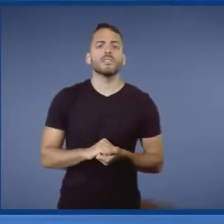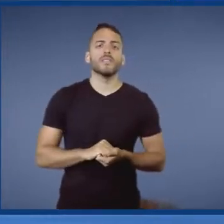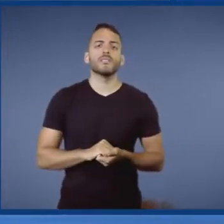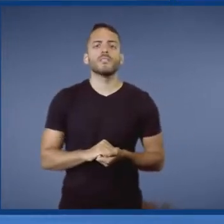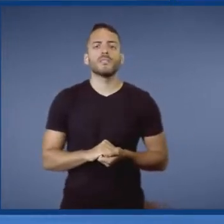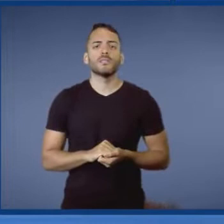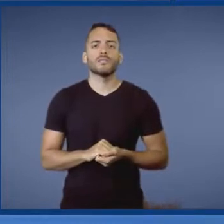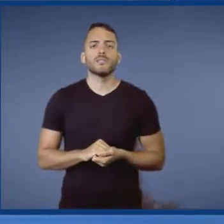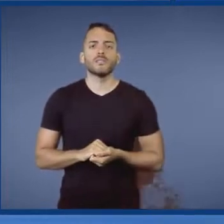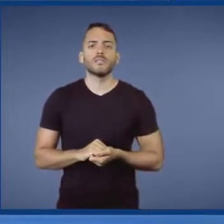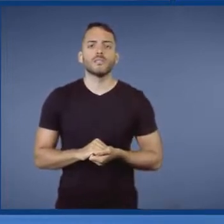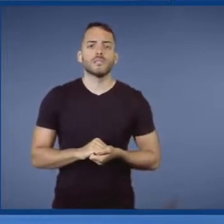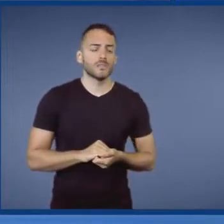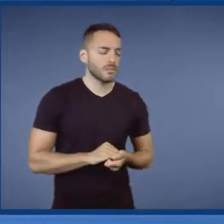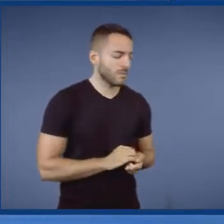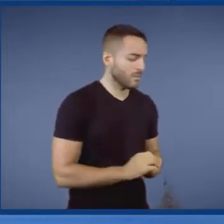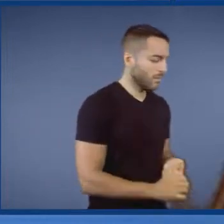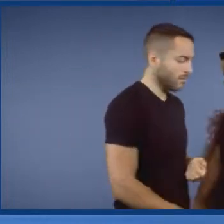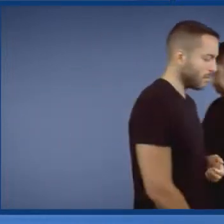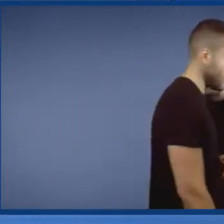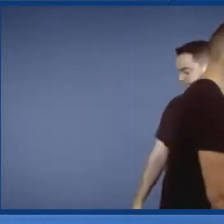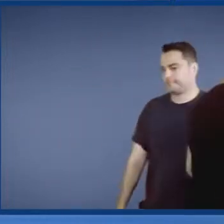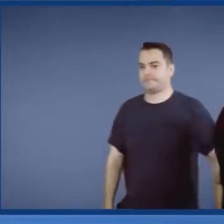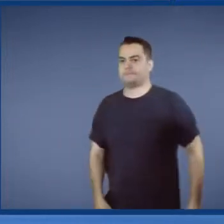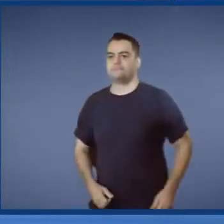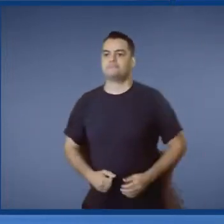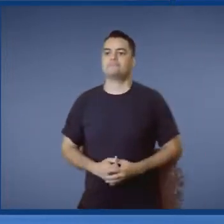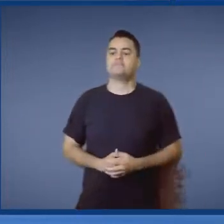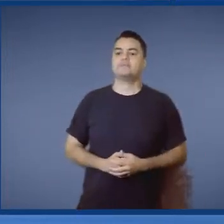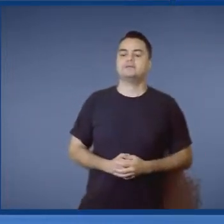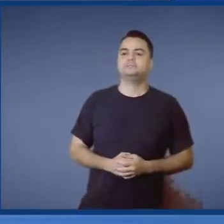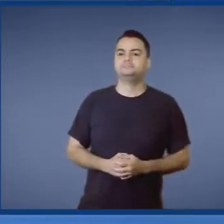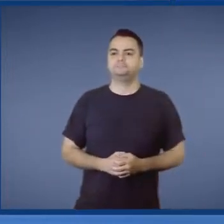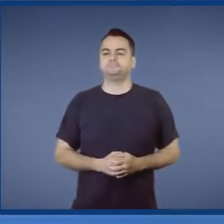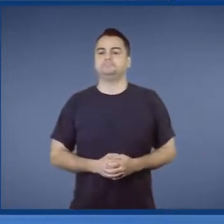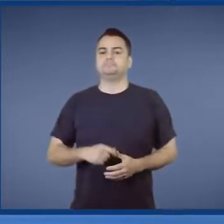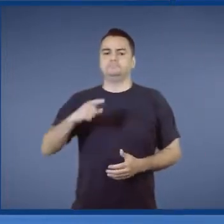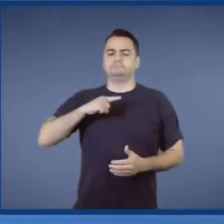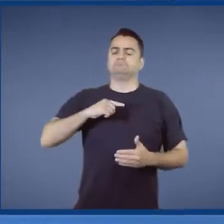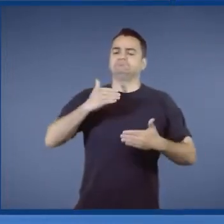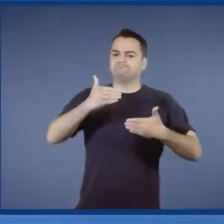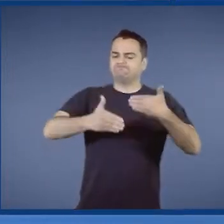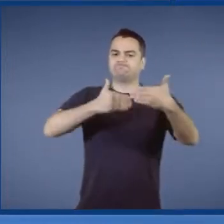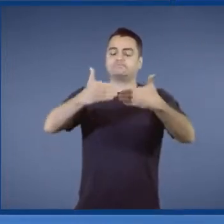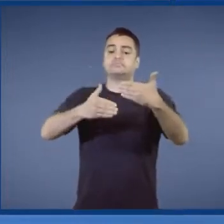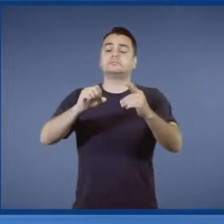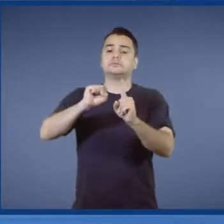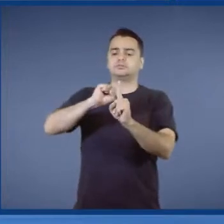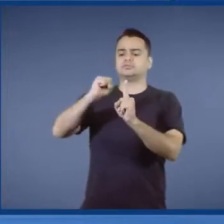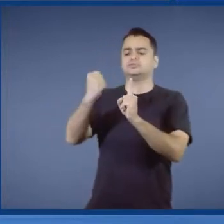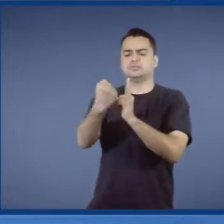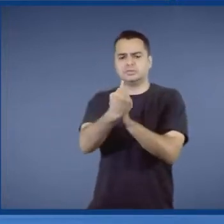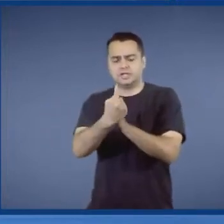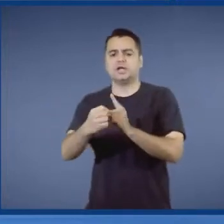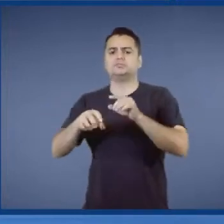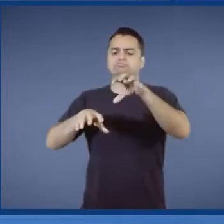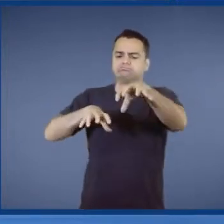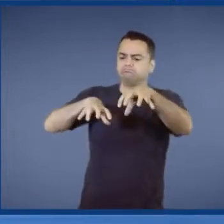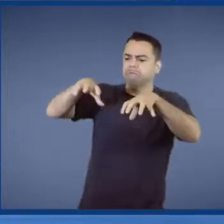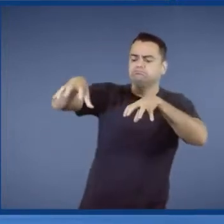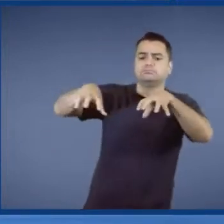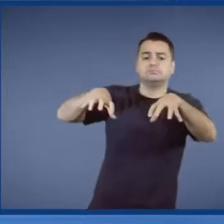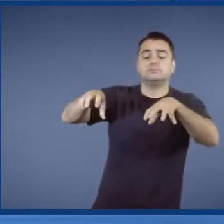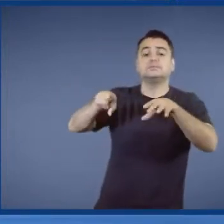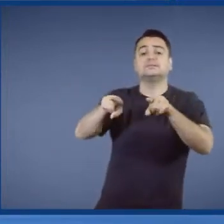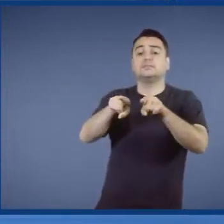A gente já tem avançado muito. E a sociedade, o próprio setor produtivo, ainda não consegue